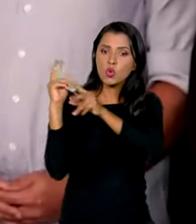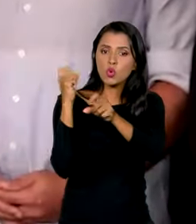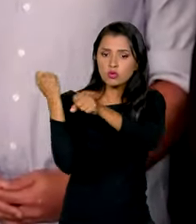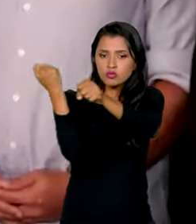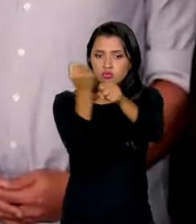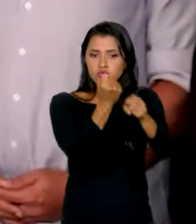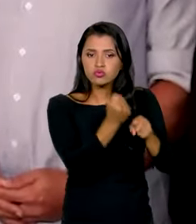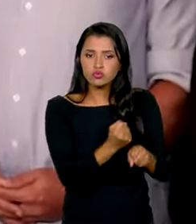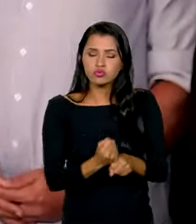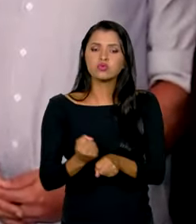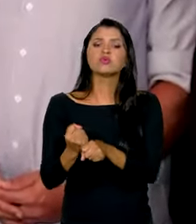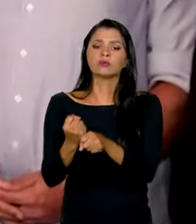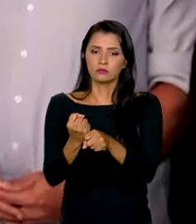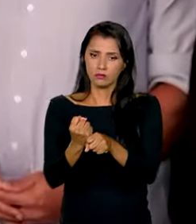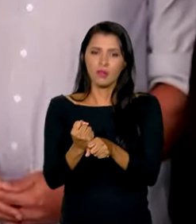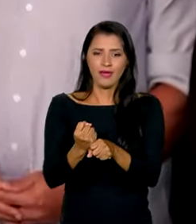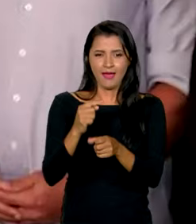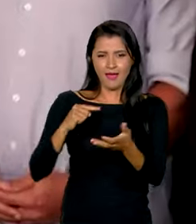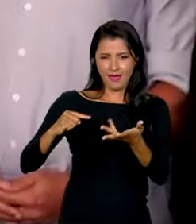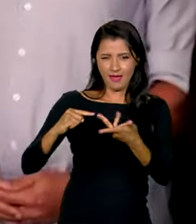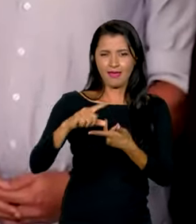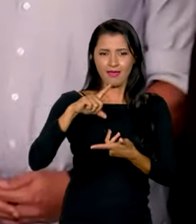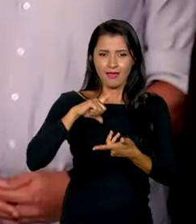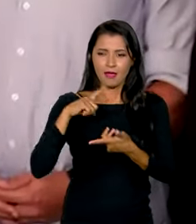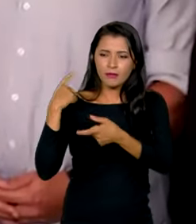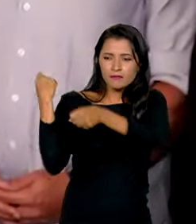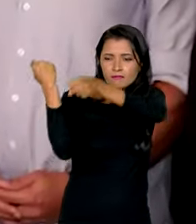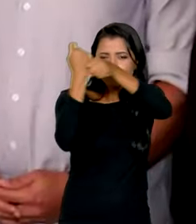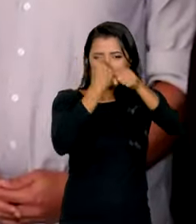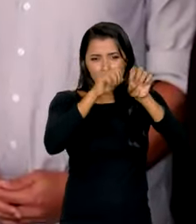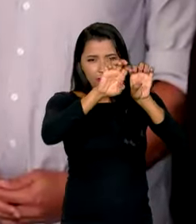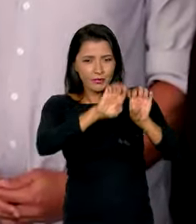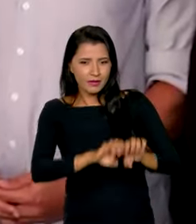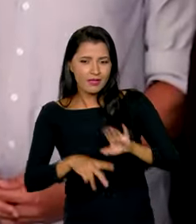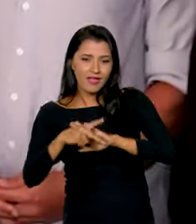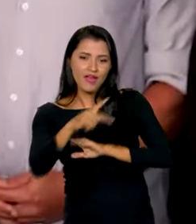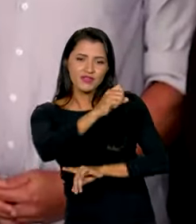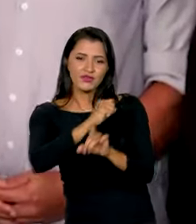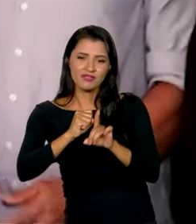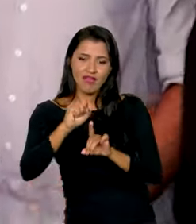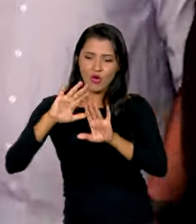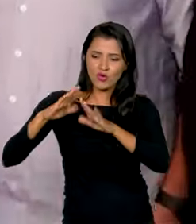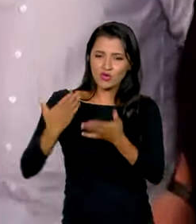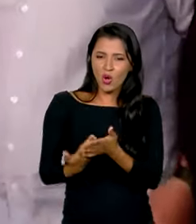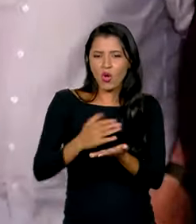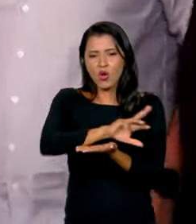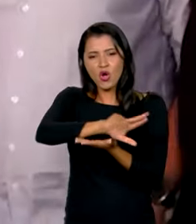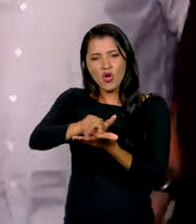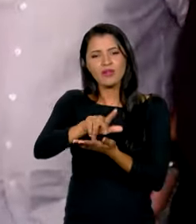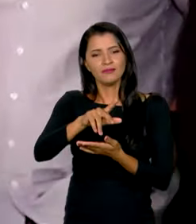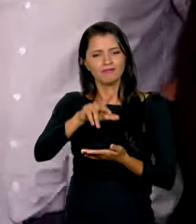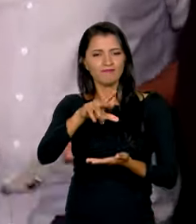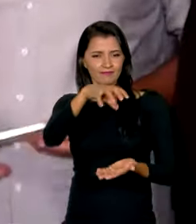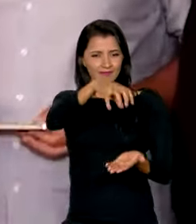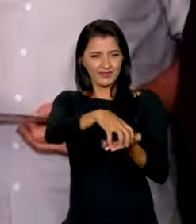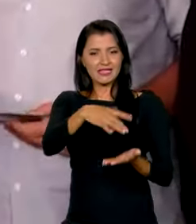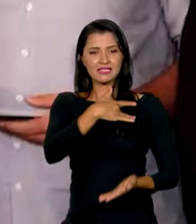aquelas obras estruturantes, obras da área social, escolas, unidades de saúde,